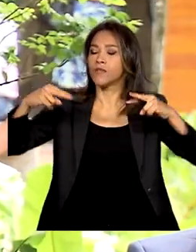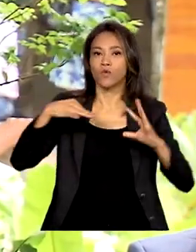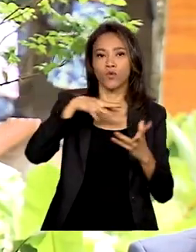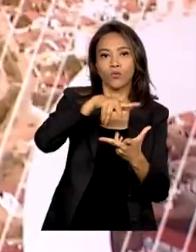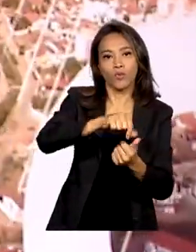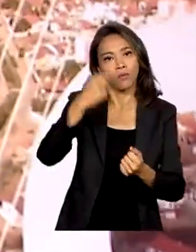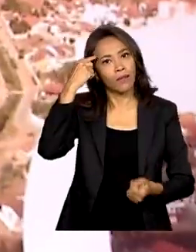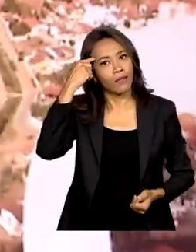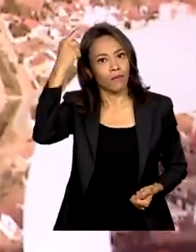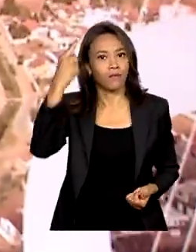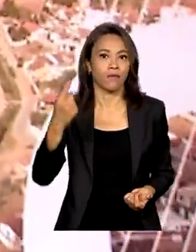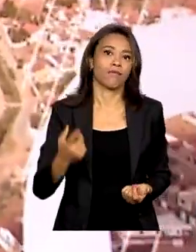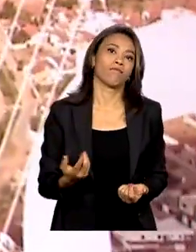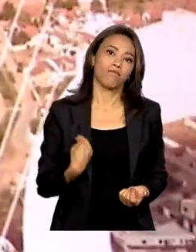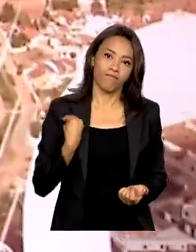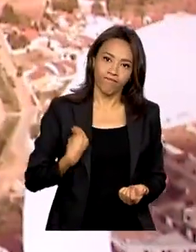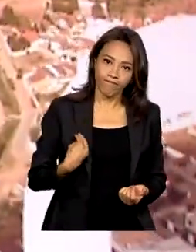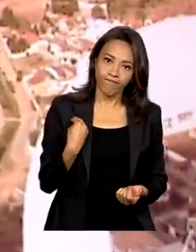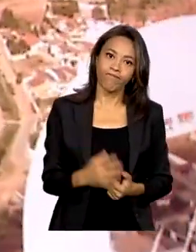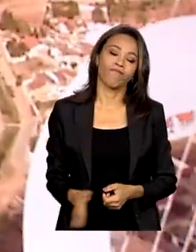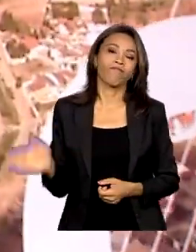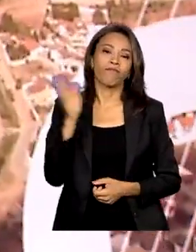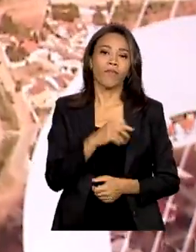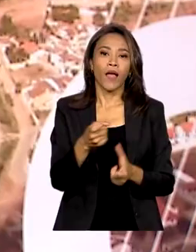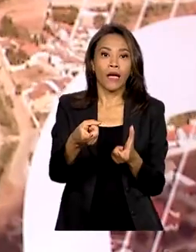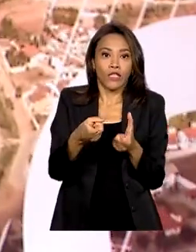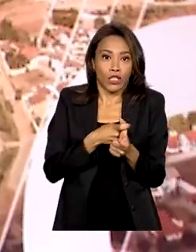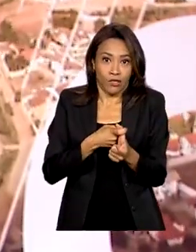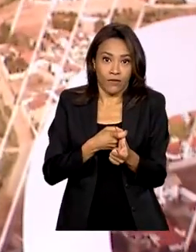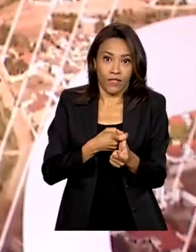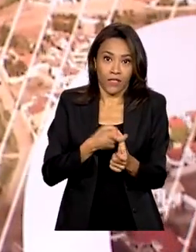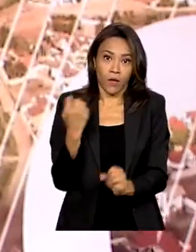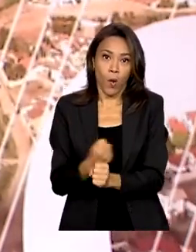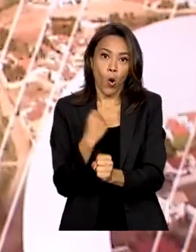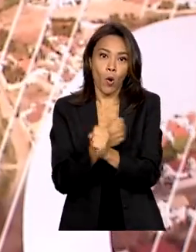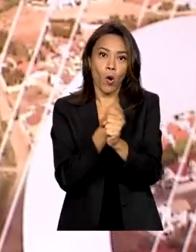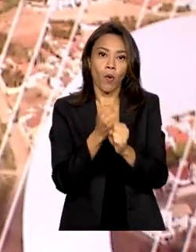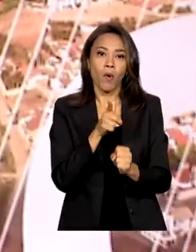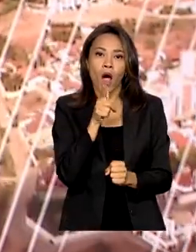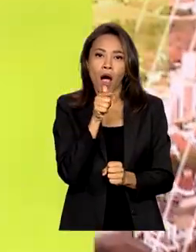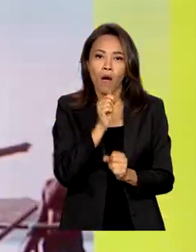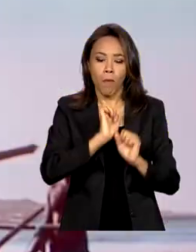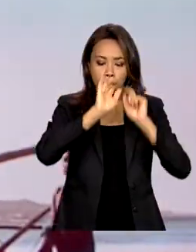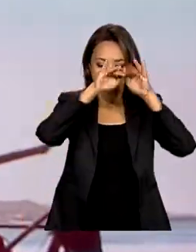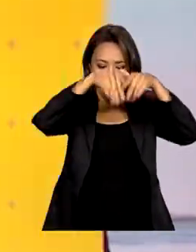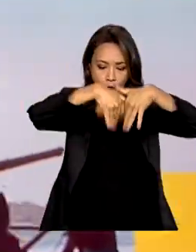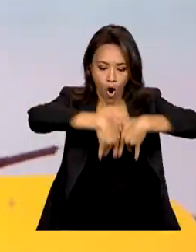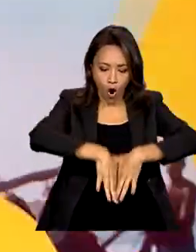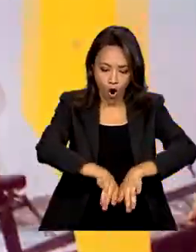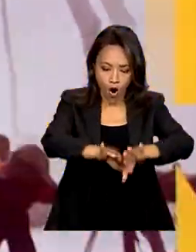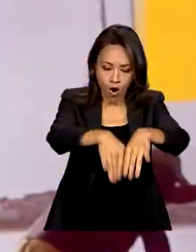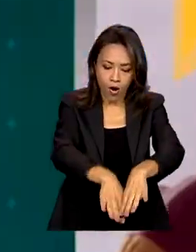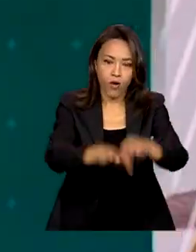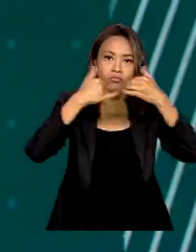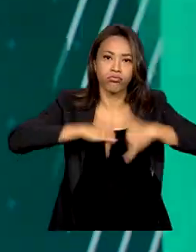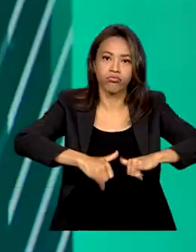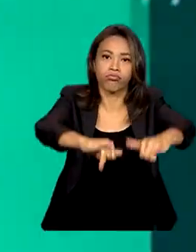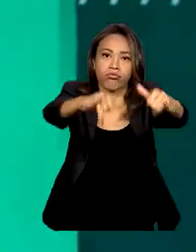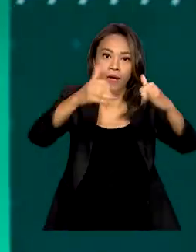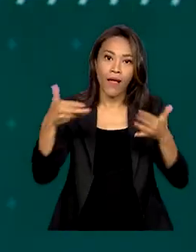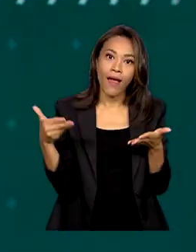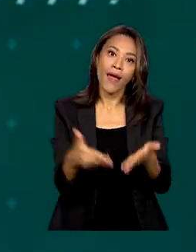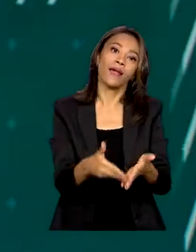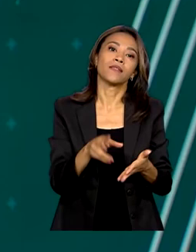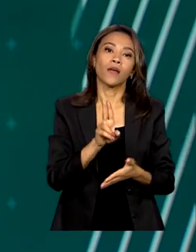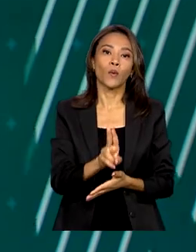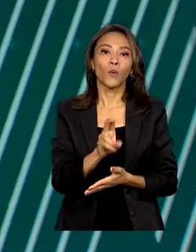de vida. A dívida da construção da usina hidrelétrica Itaipu Binacional foi quitada. A hidrelétrica é uma das